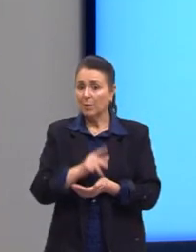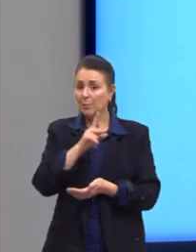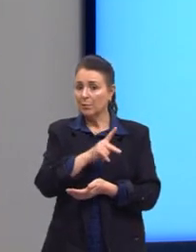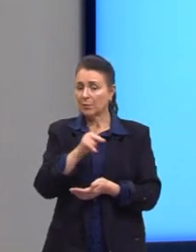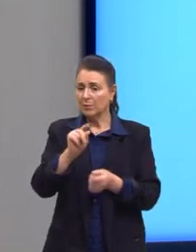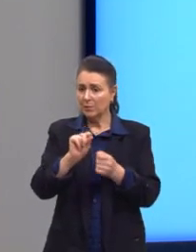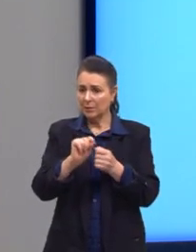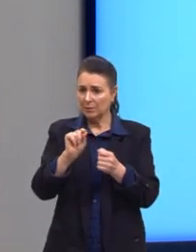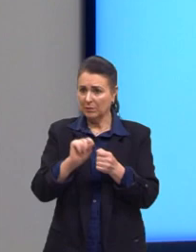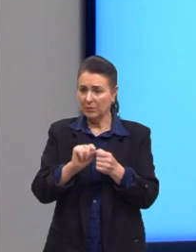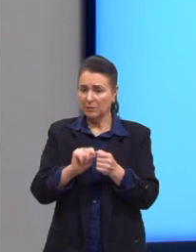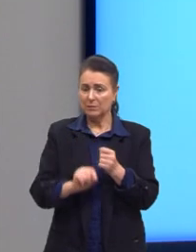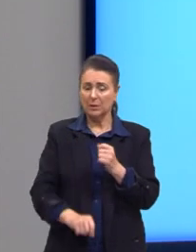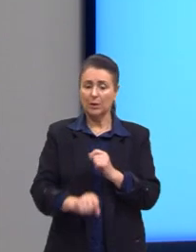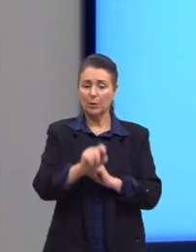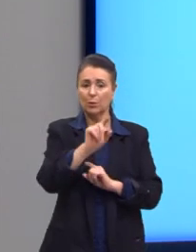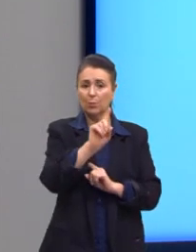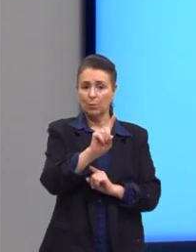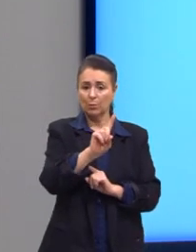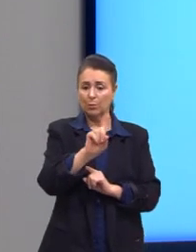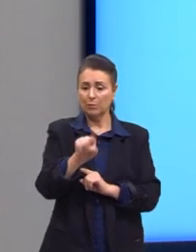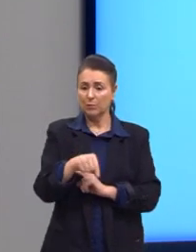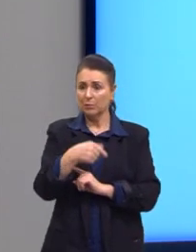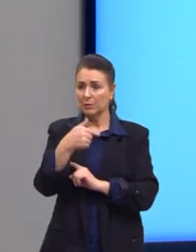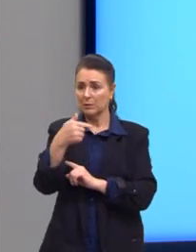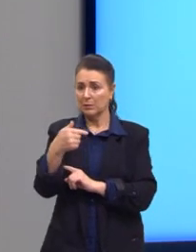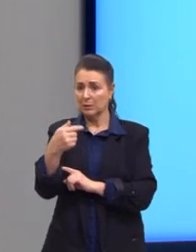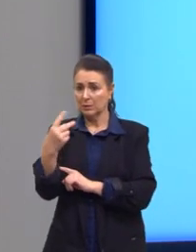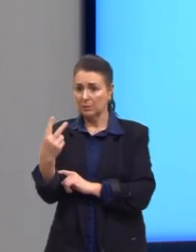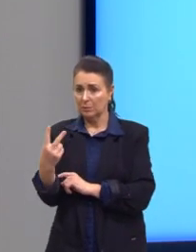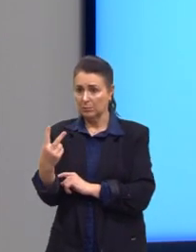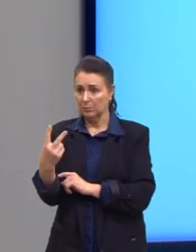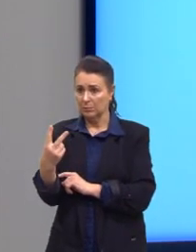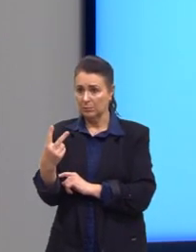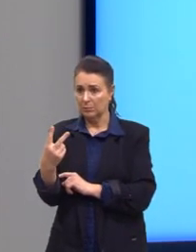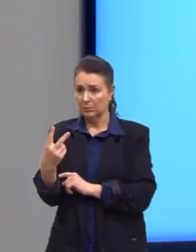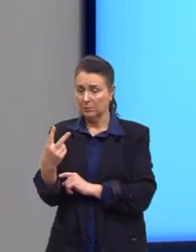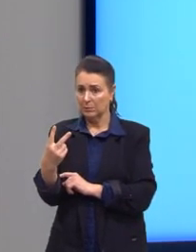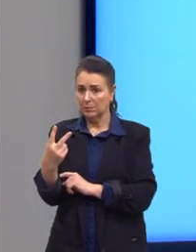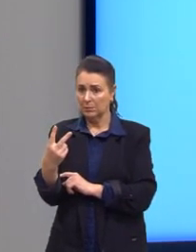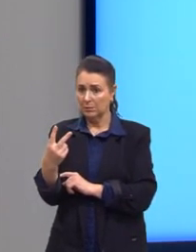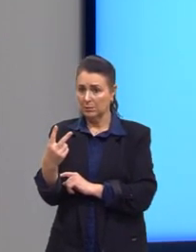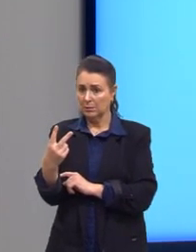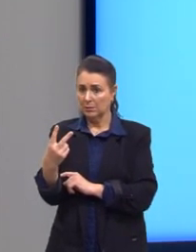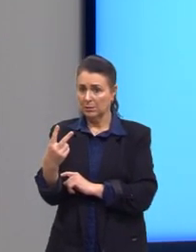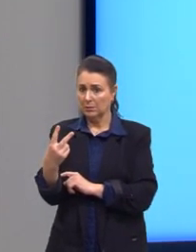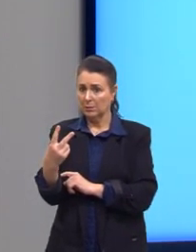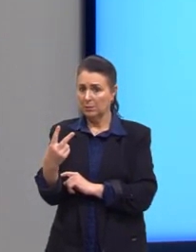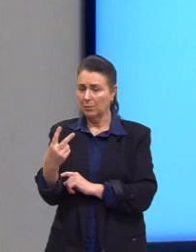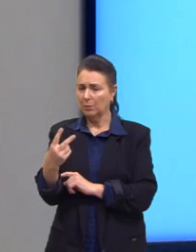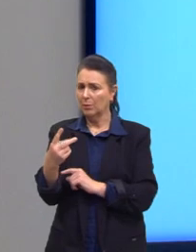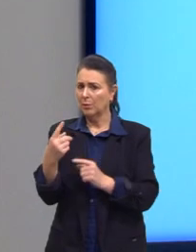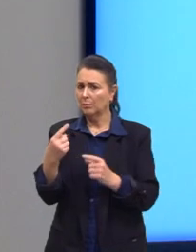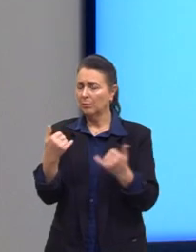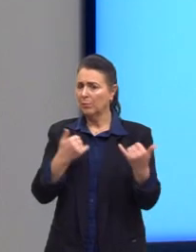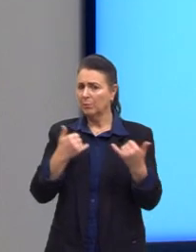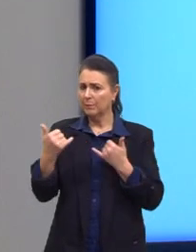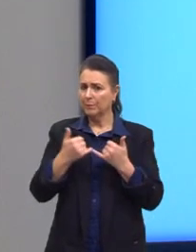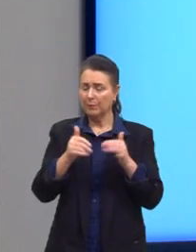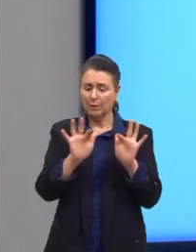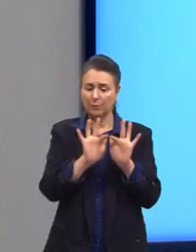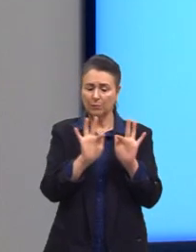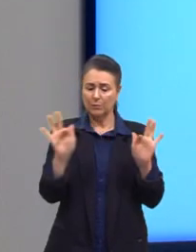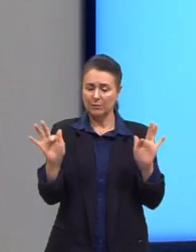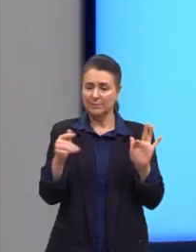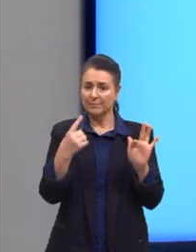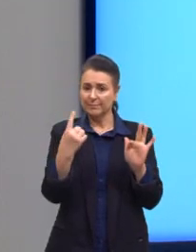Eu tenho ali a coordenada 1 e 72. O que eu sei, então, essa informação nos remete? Que quando a função é